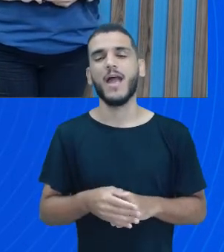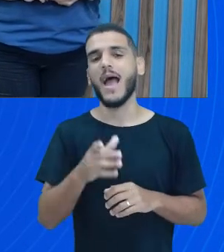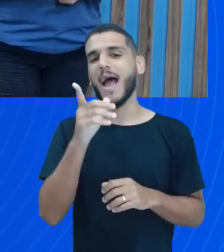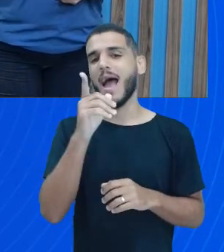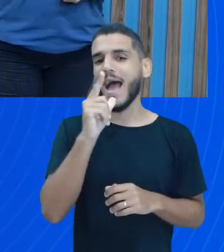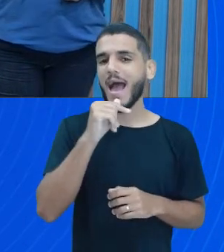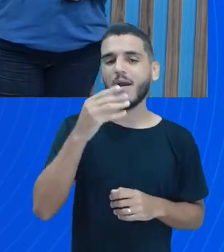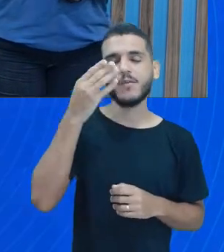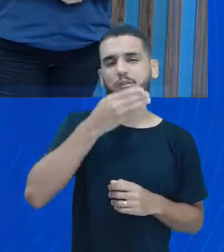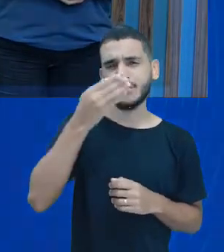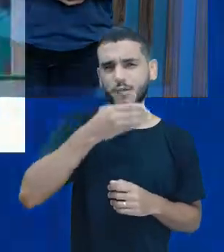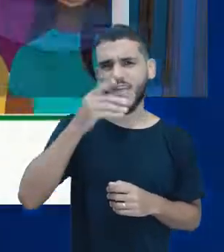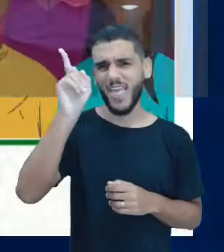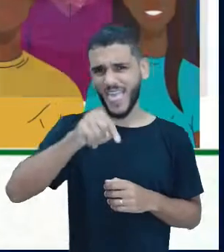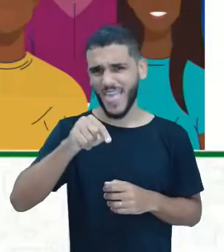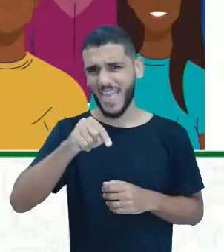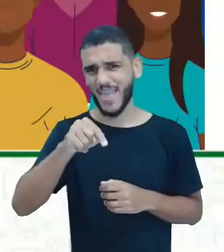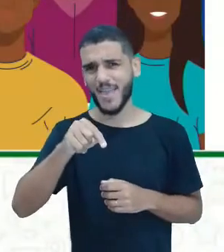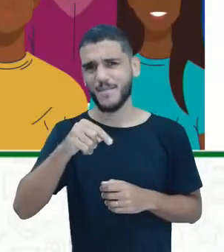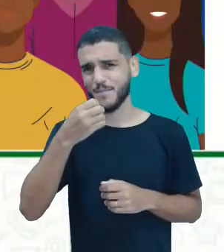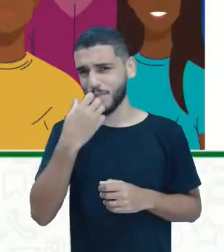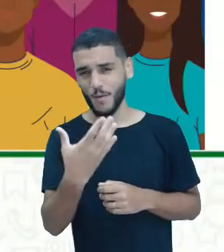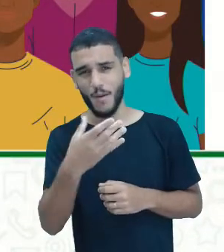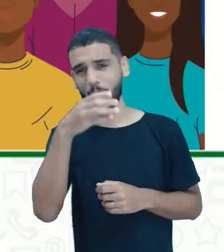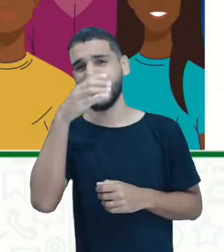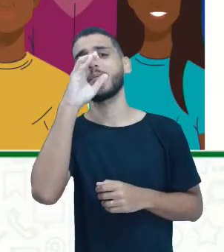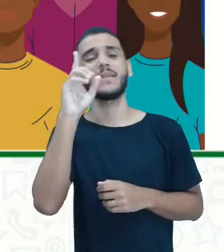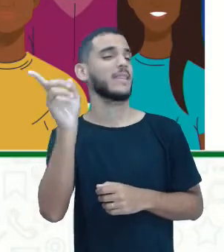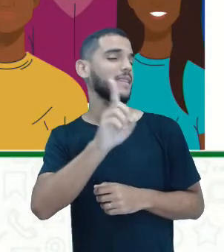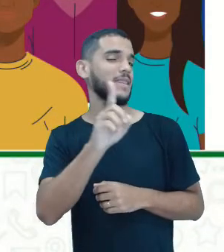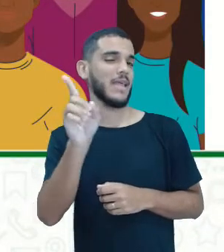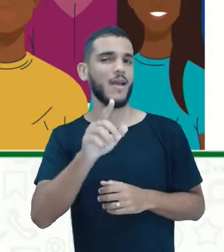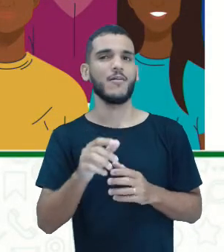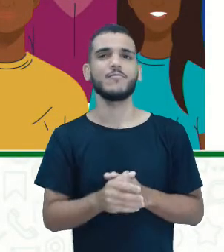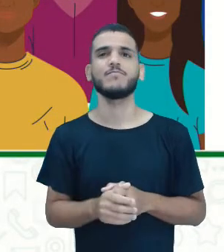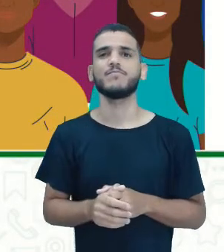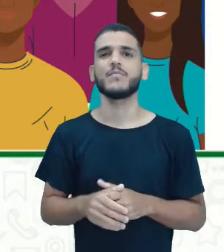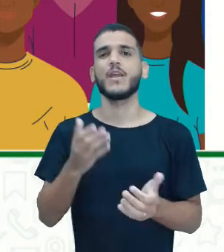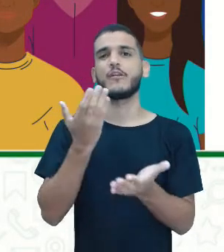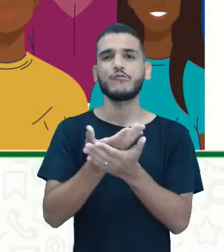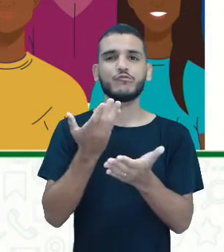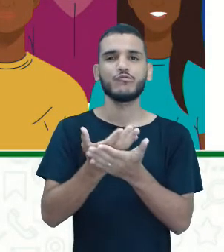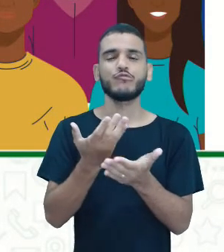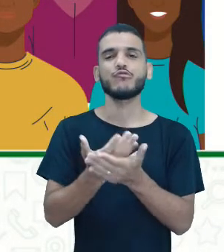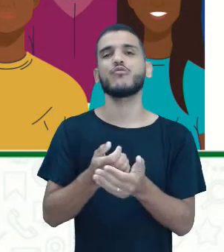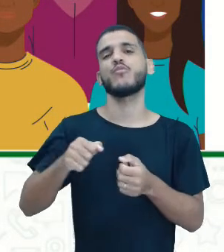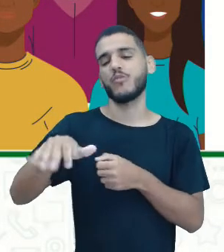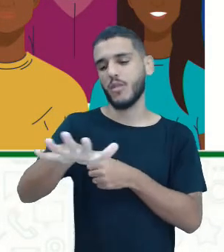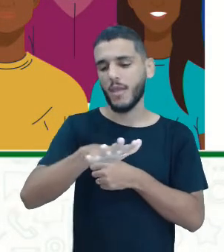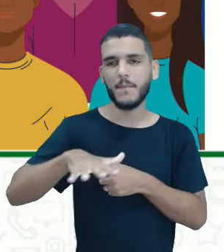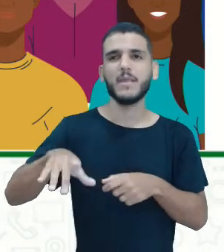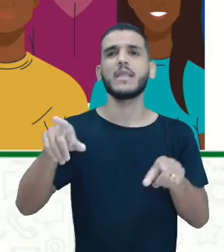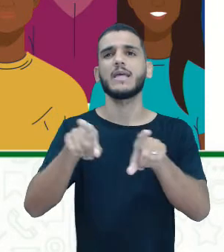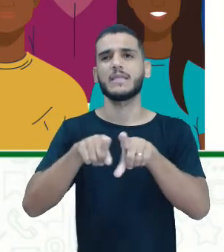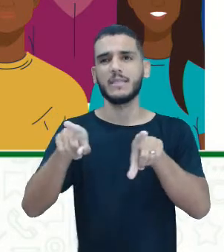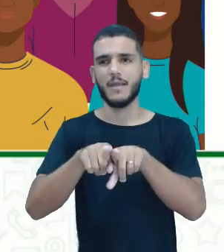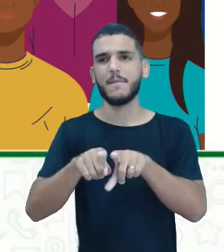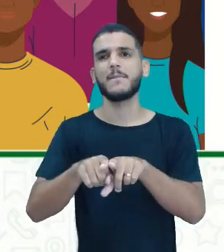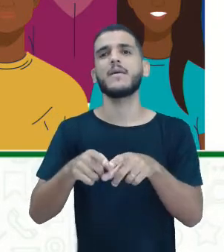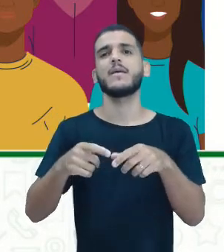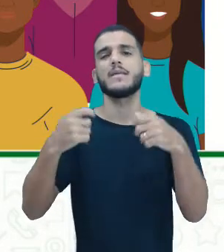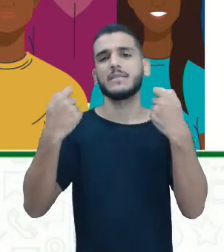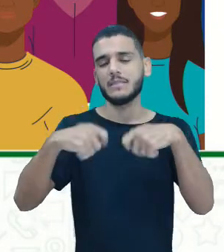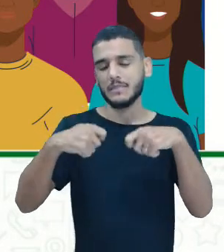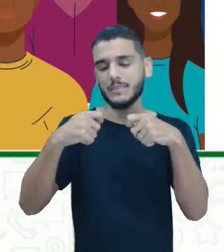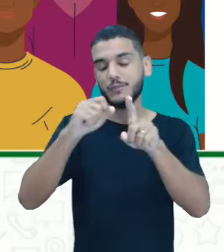potável. Estudos ambientais e sociais são necessários para que a gente tenha um abastecimento da população, né?